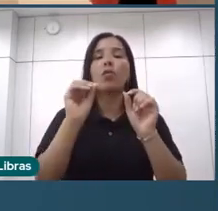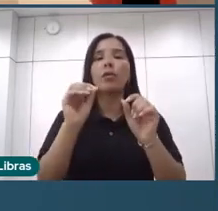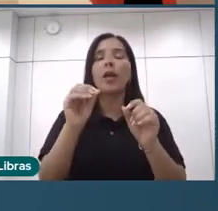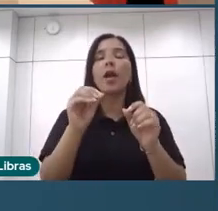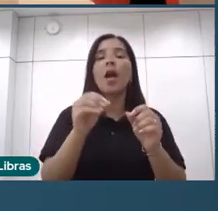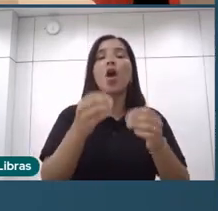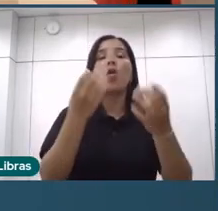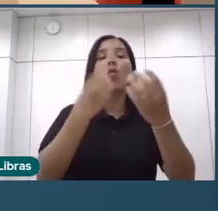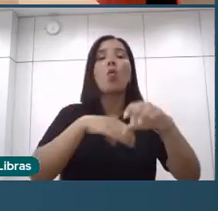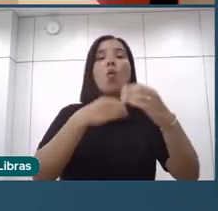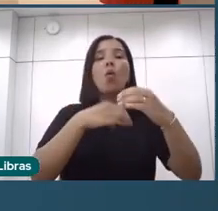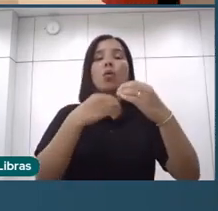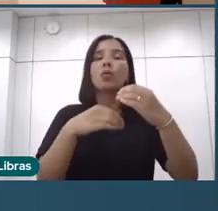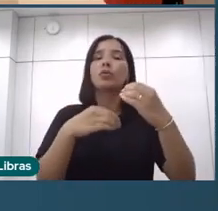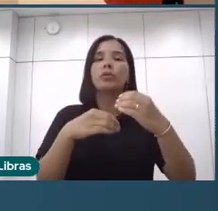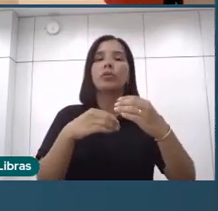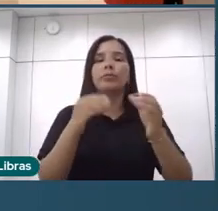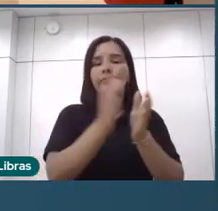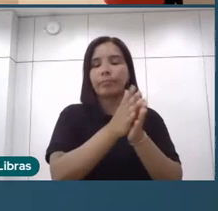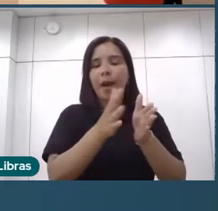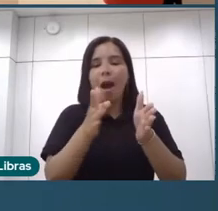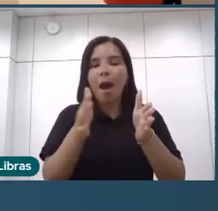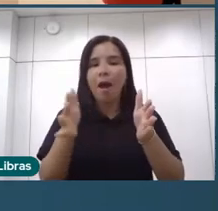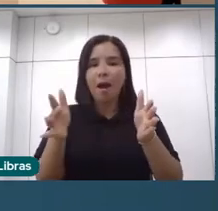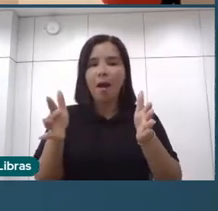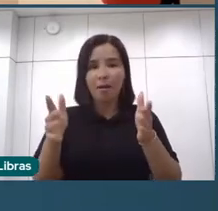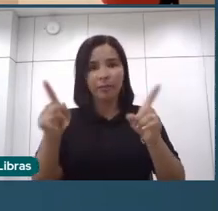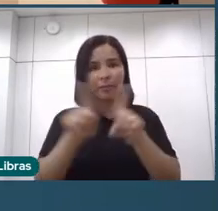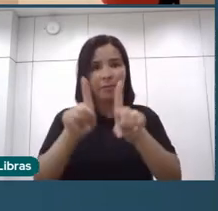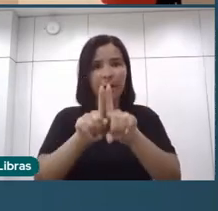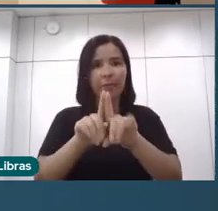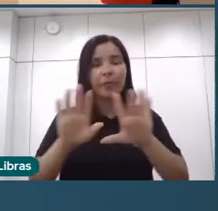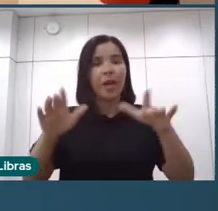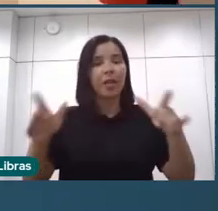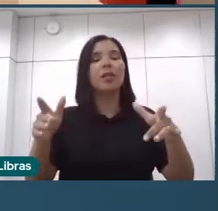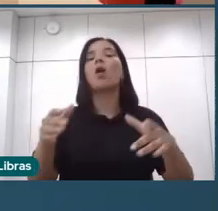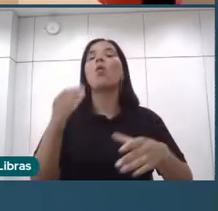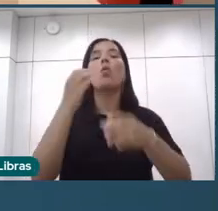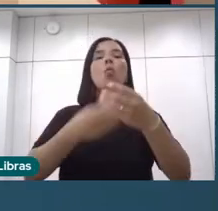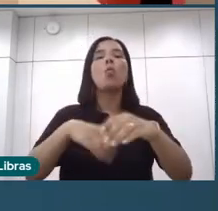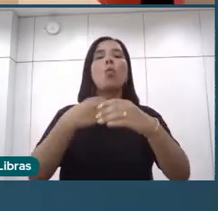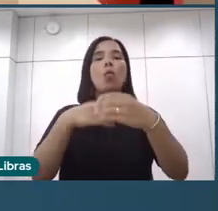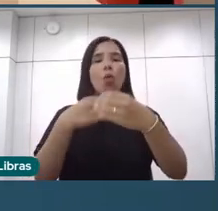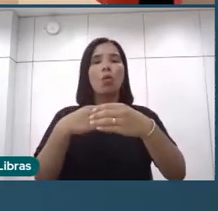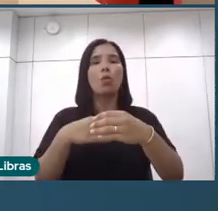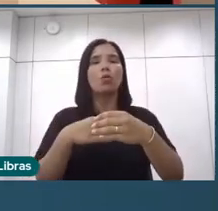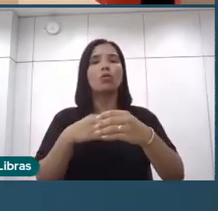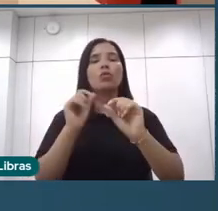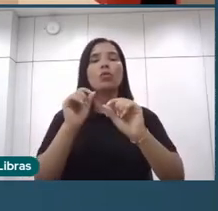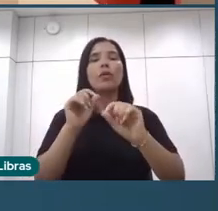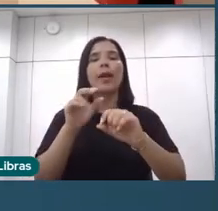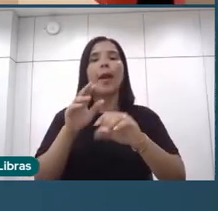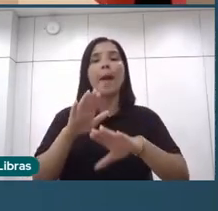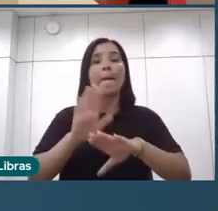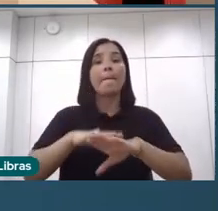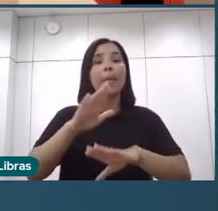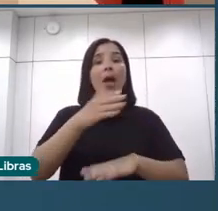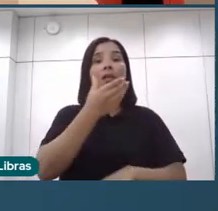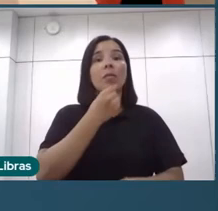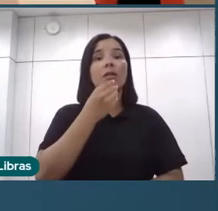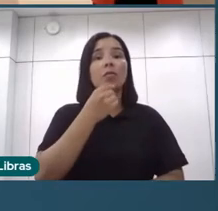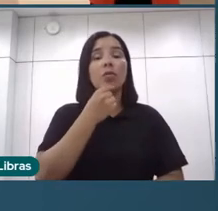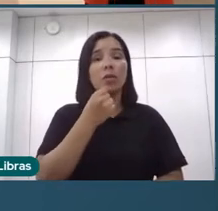concursos, né, nesse período todo, e com muitos concursos em áreas que ainda são predominantemente masculinas, como nas